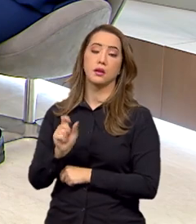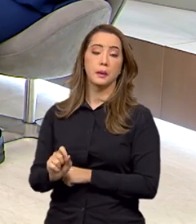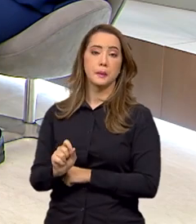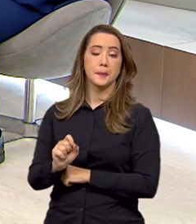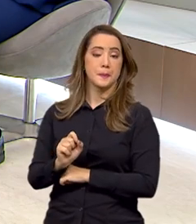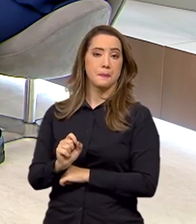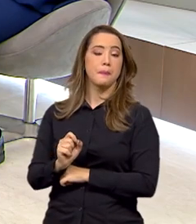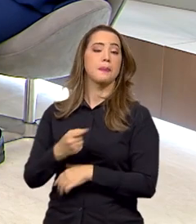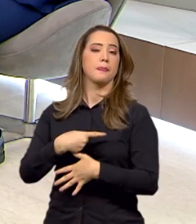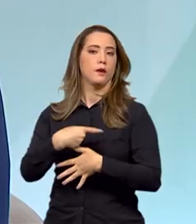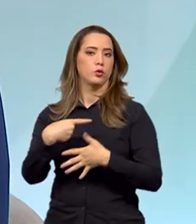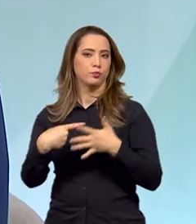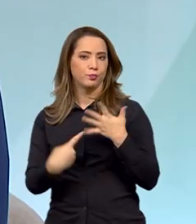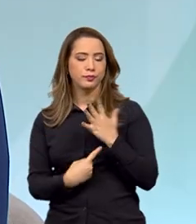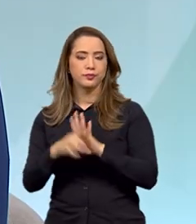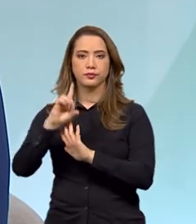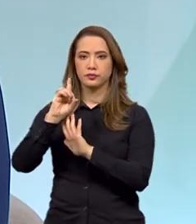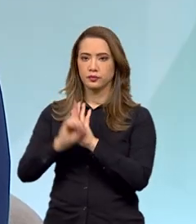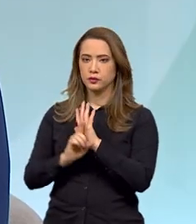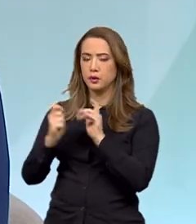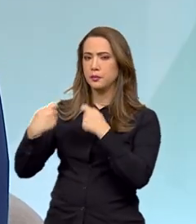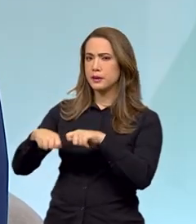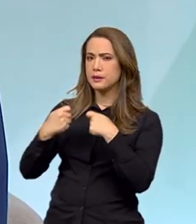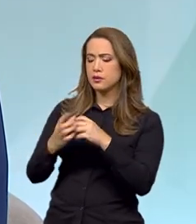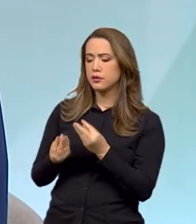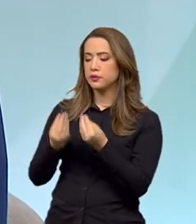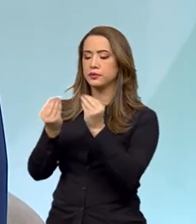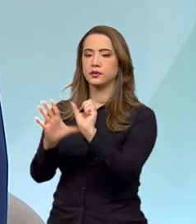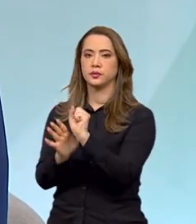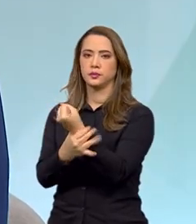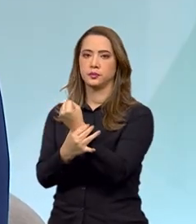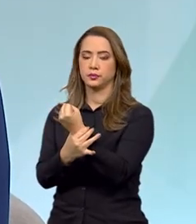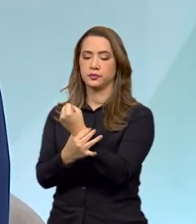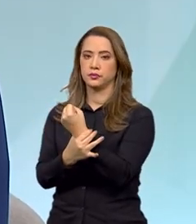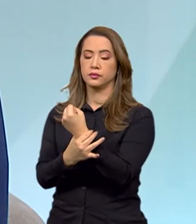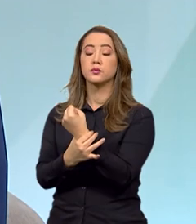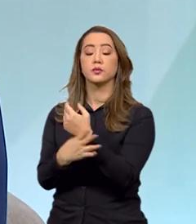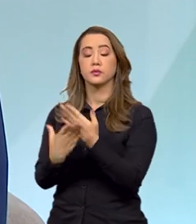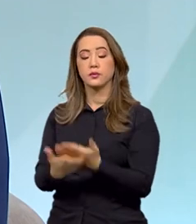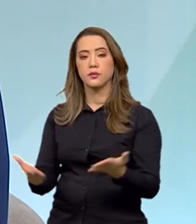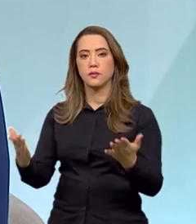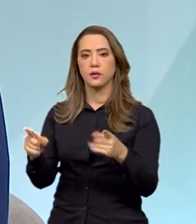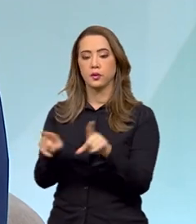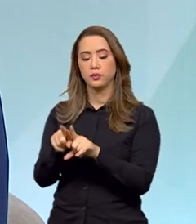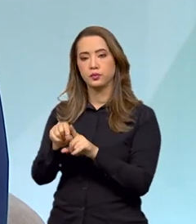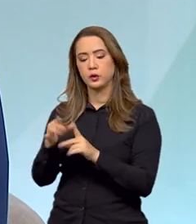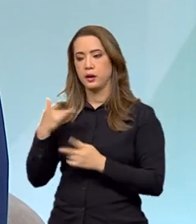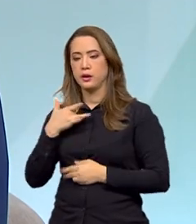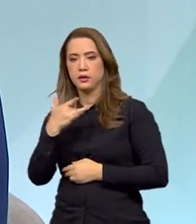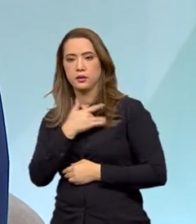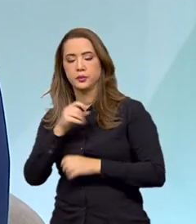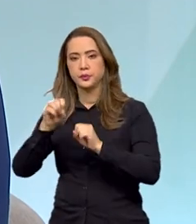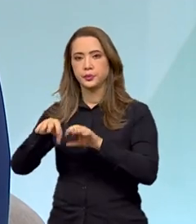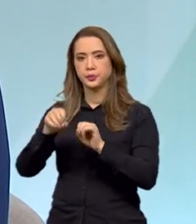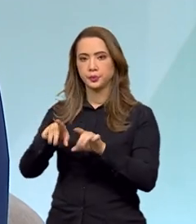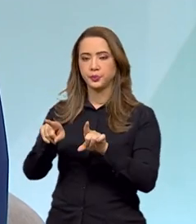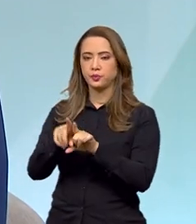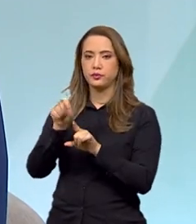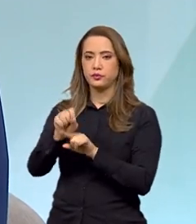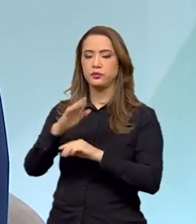rol de direitos que devem ser assegurados para essa criança e esse adolescente. Saúde, educação,